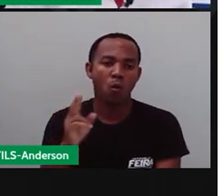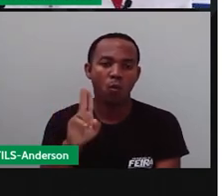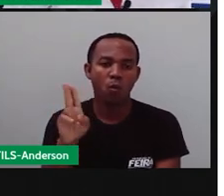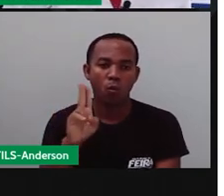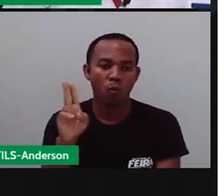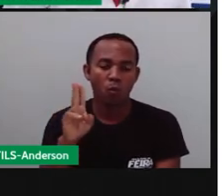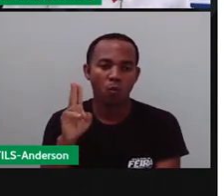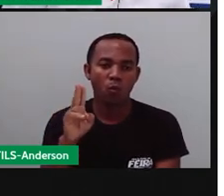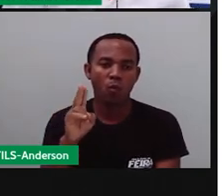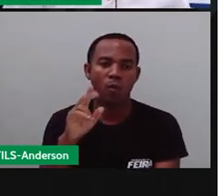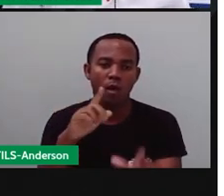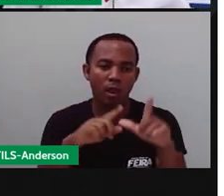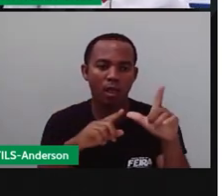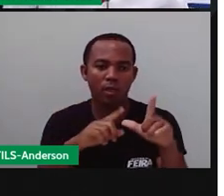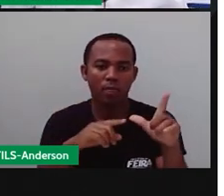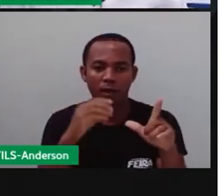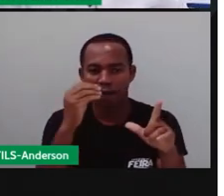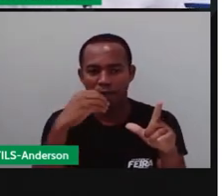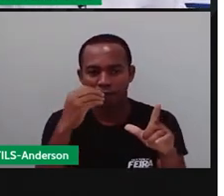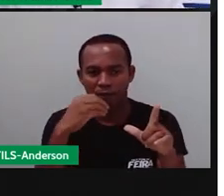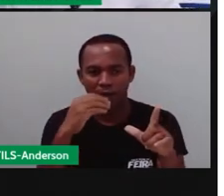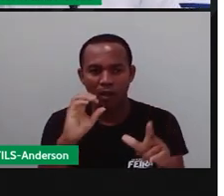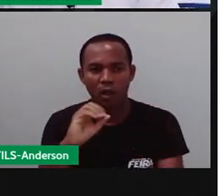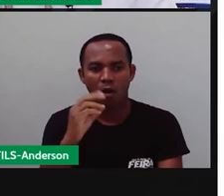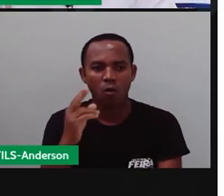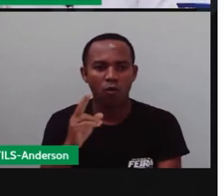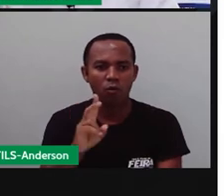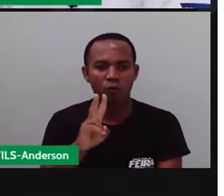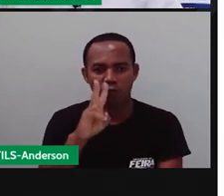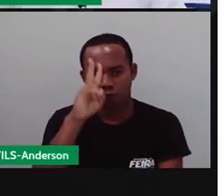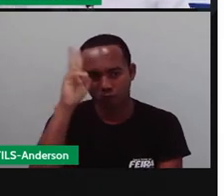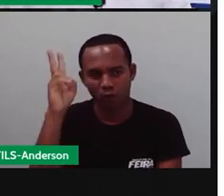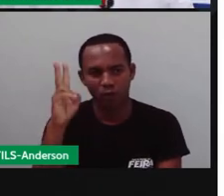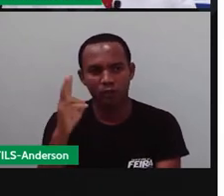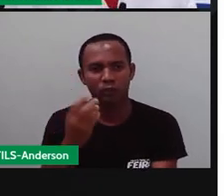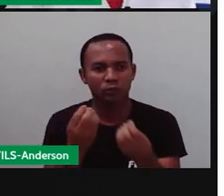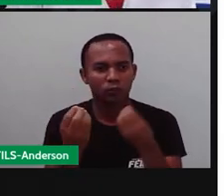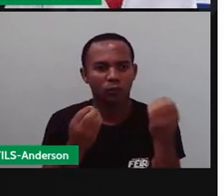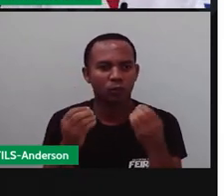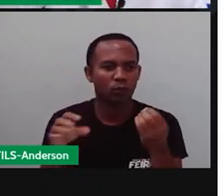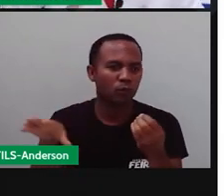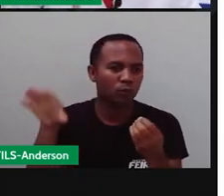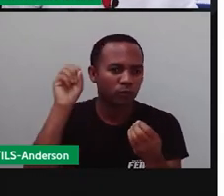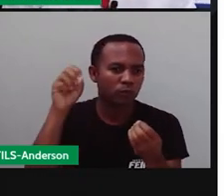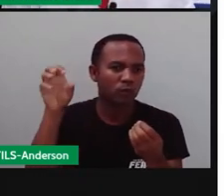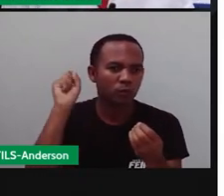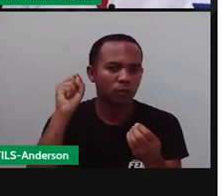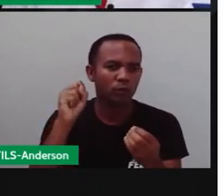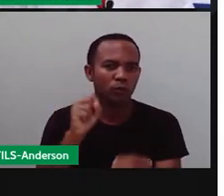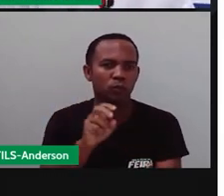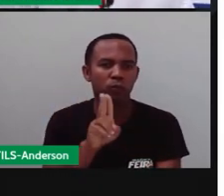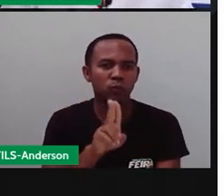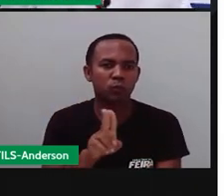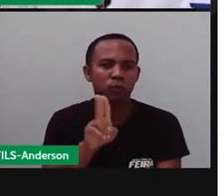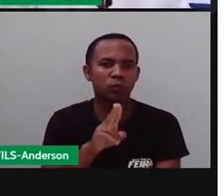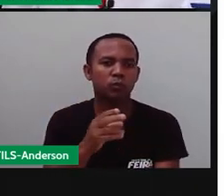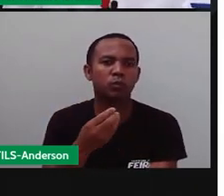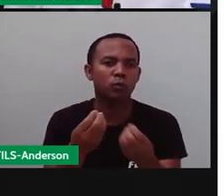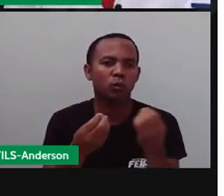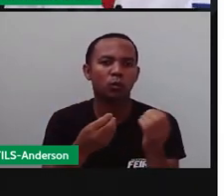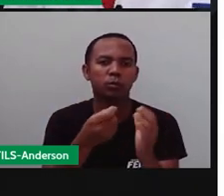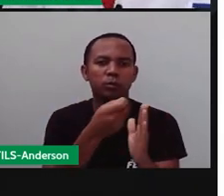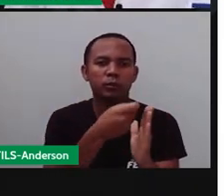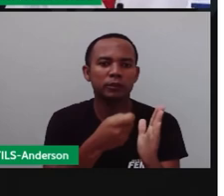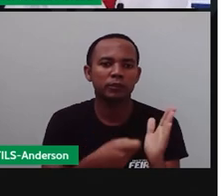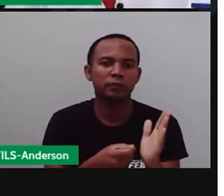fraca, ele vai ter o quê? O som de U. Vai se escrever O, porém, né? O som será